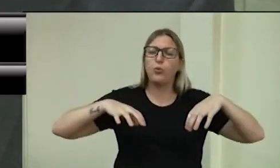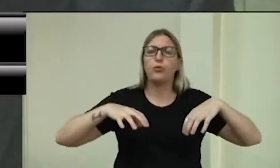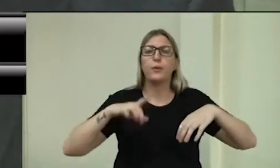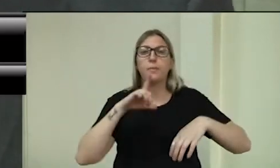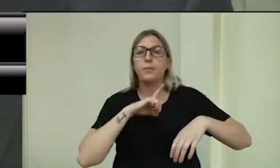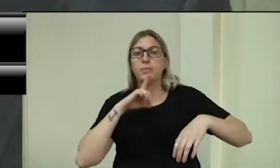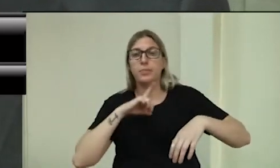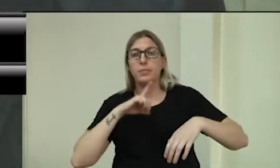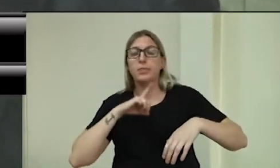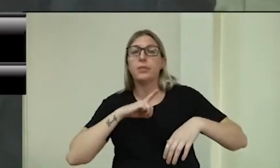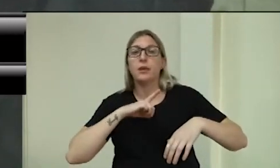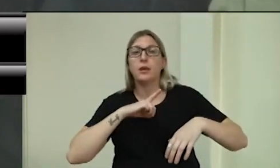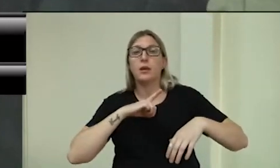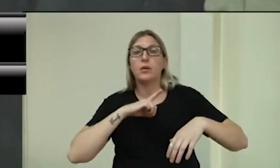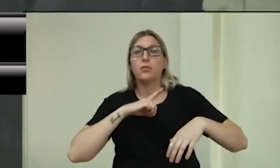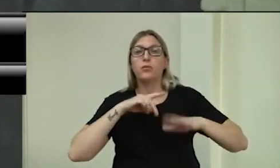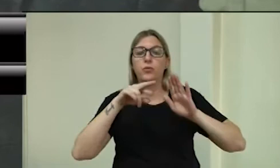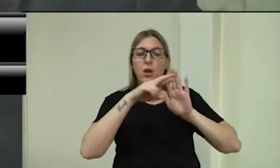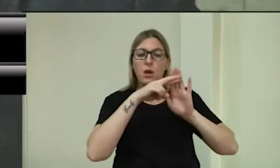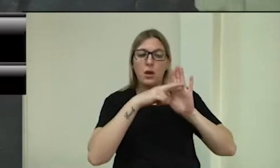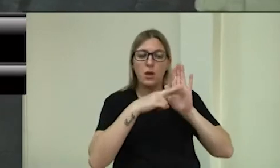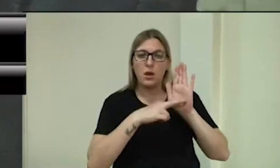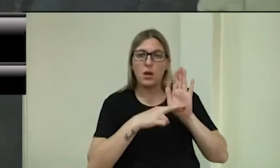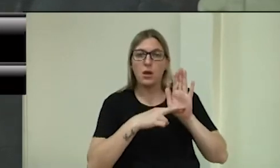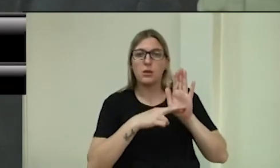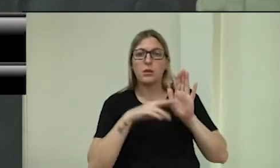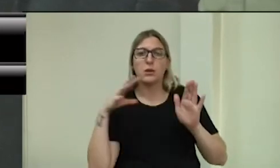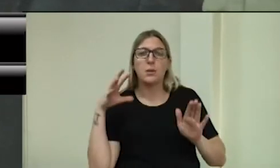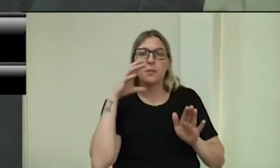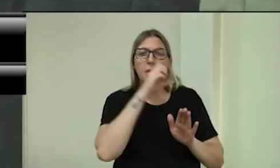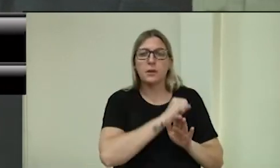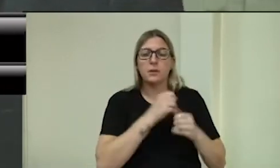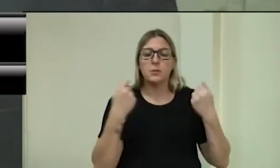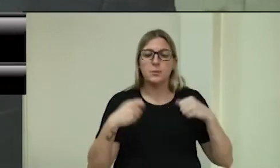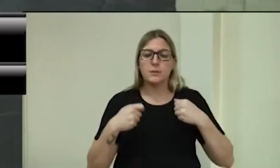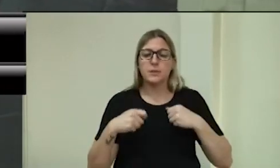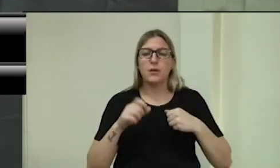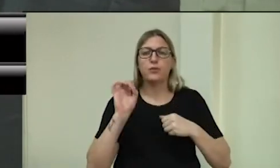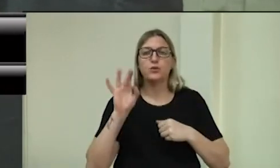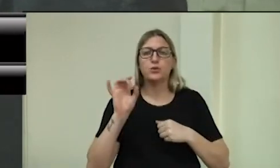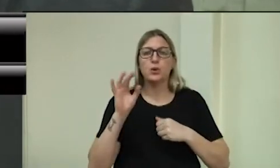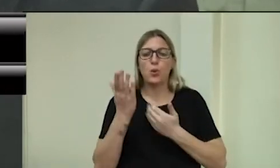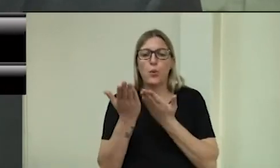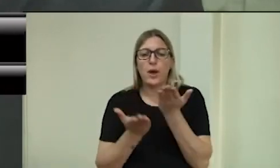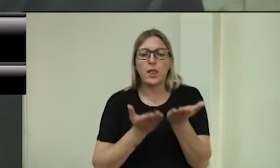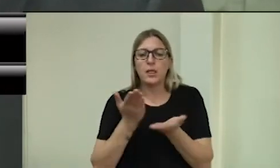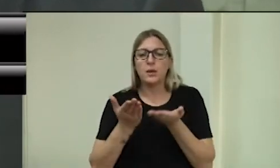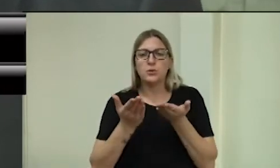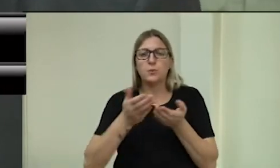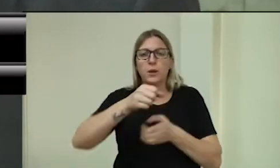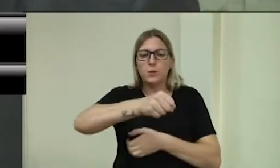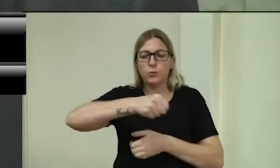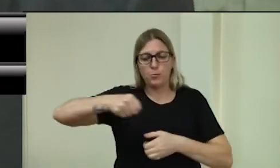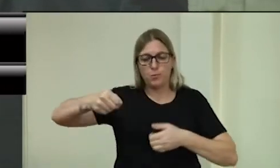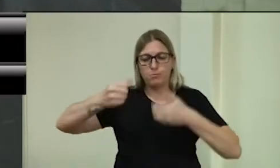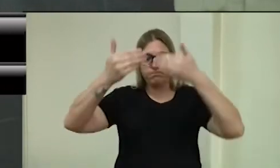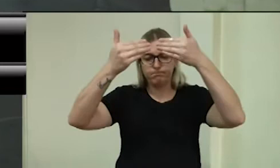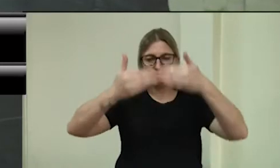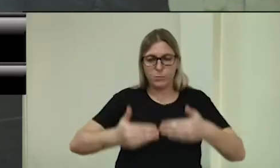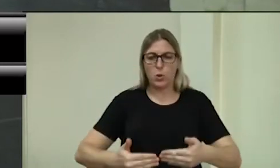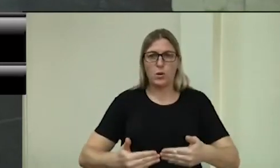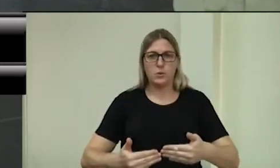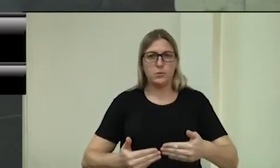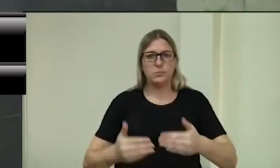que as padarias deveriam atender somente na porta. E isso prejudicou consideravelmente um movimento